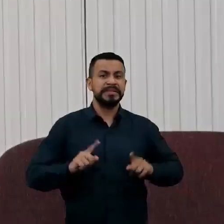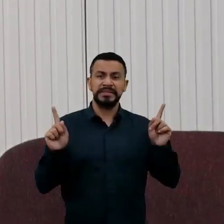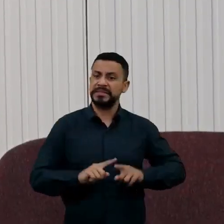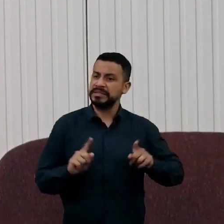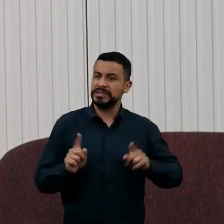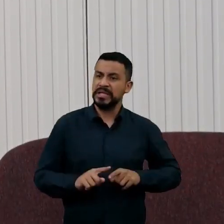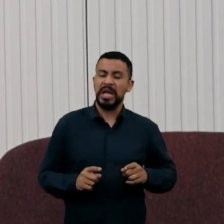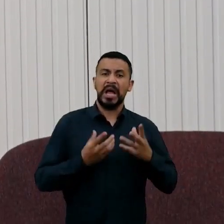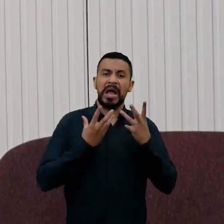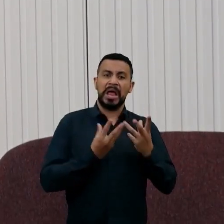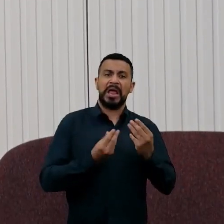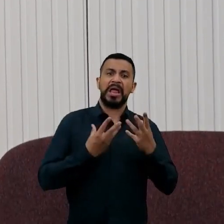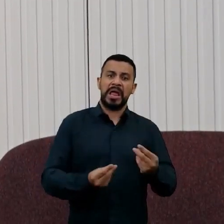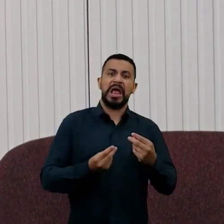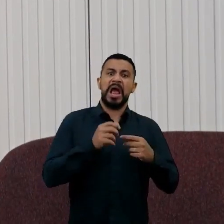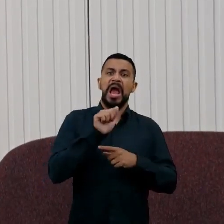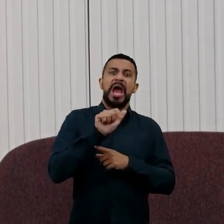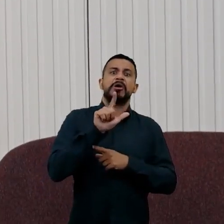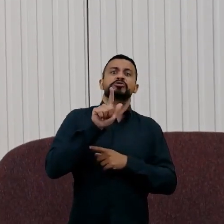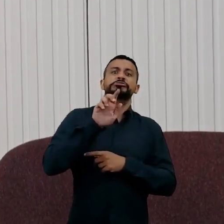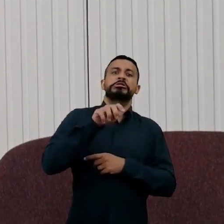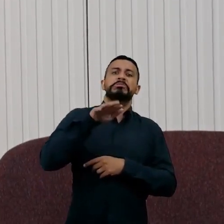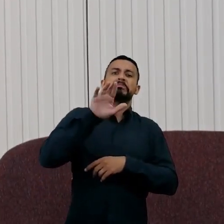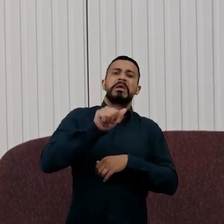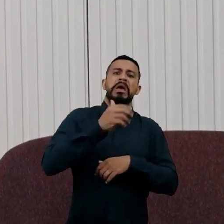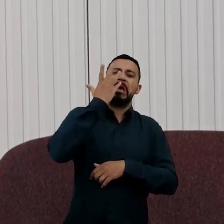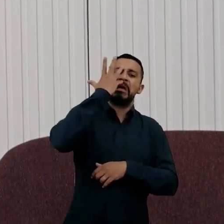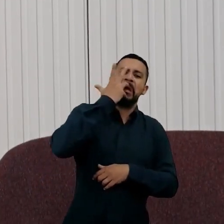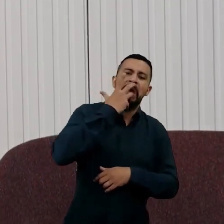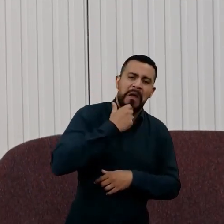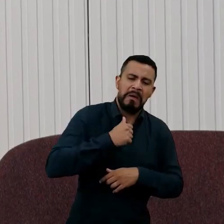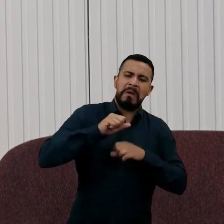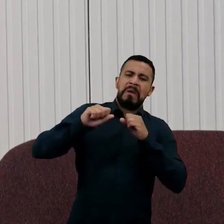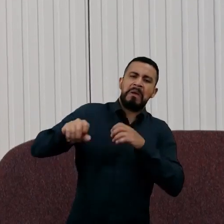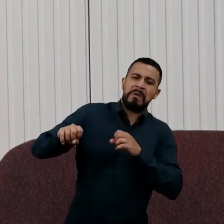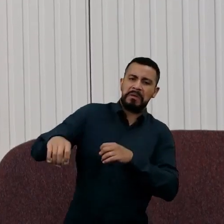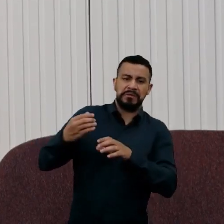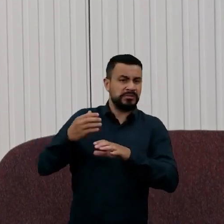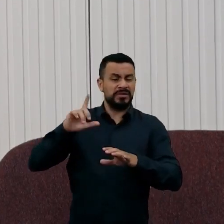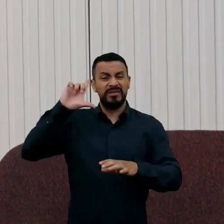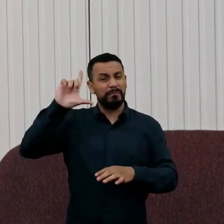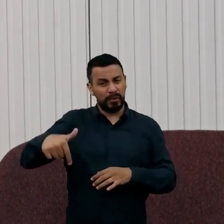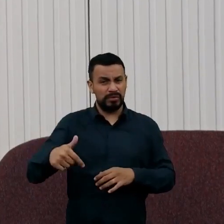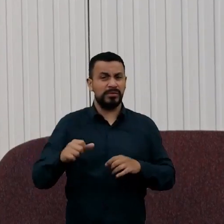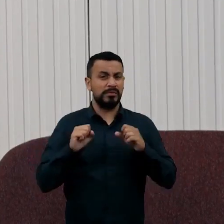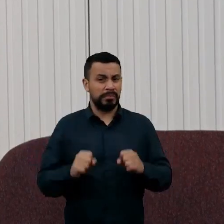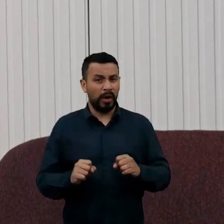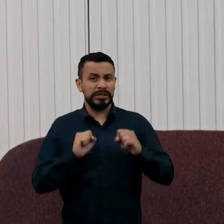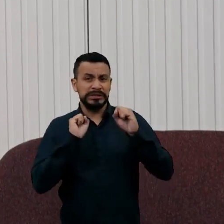de álgebra, por exemplo, para ensinar engenharia. Isso pode vir depois. Nós podemos ensinar conceitos